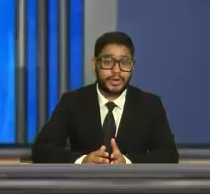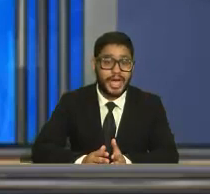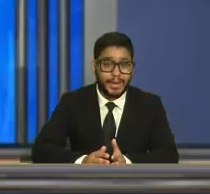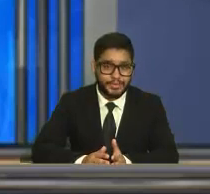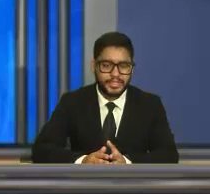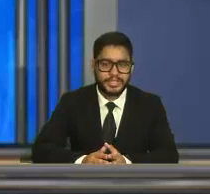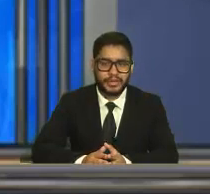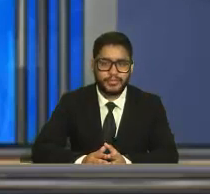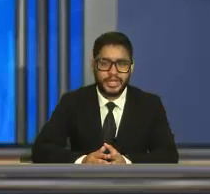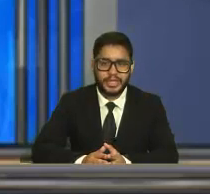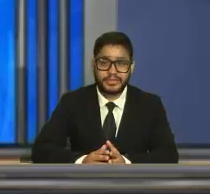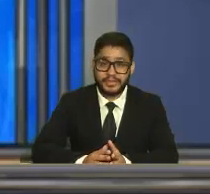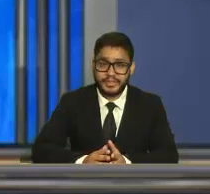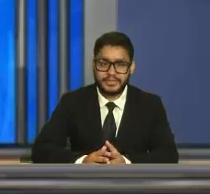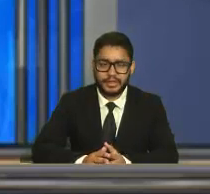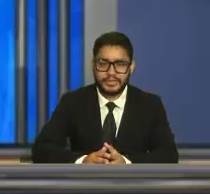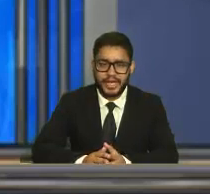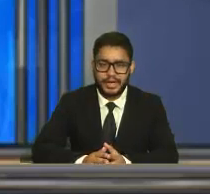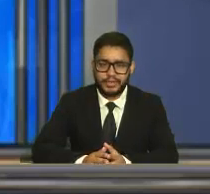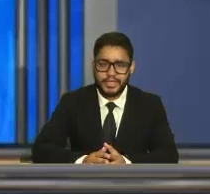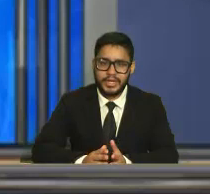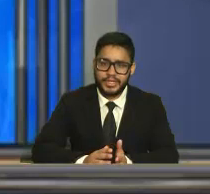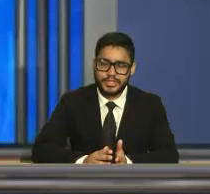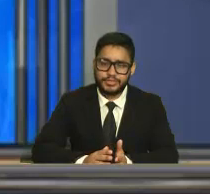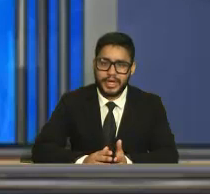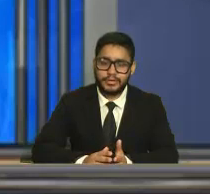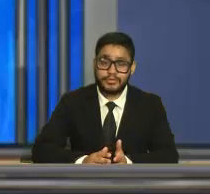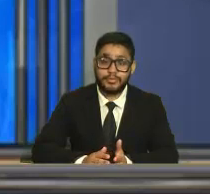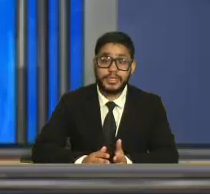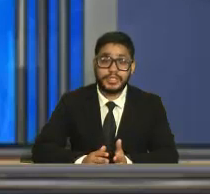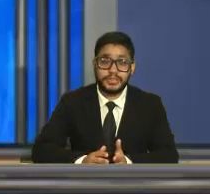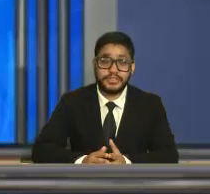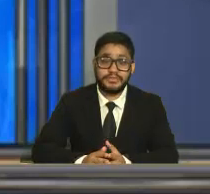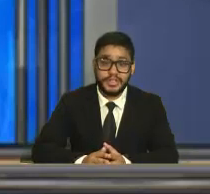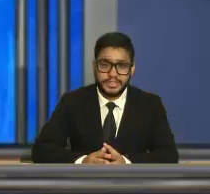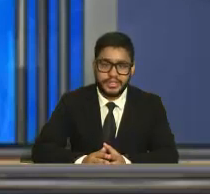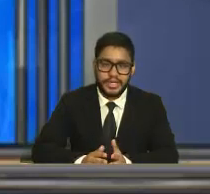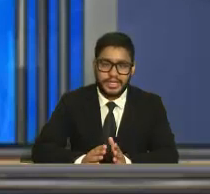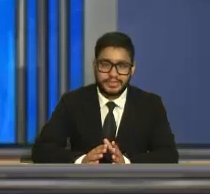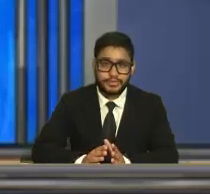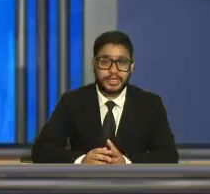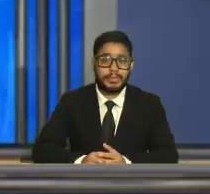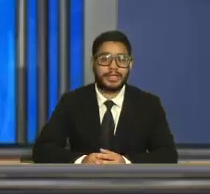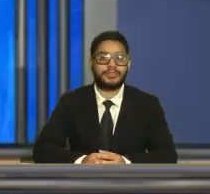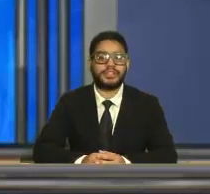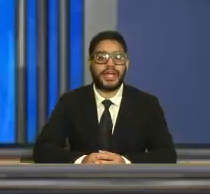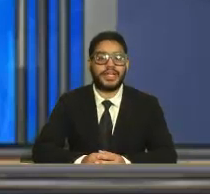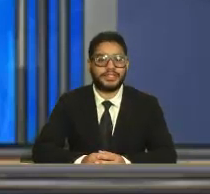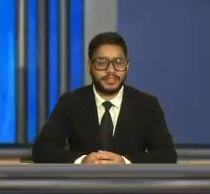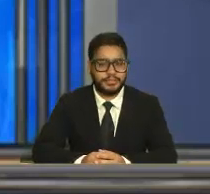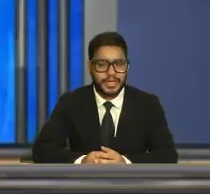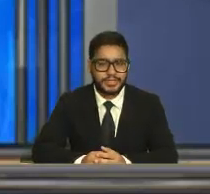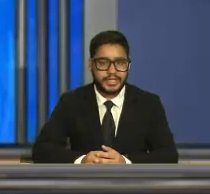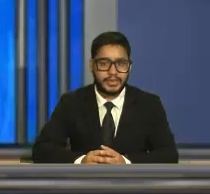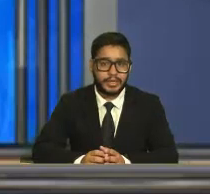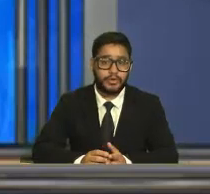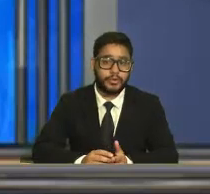agiram rápido e retiraram a mulher sã e salva da água Antes que o carro submergisse de vez Assista ao dramático resgate